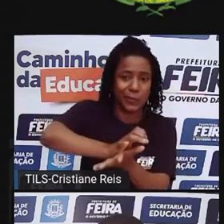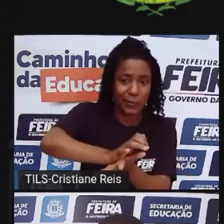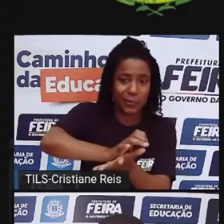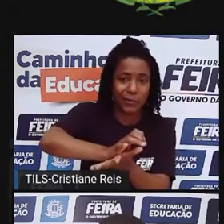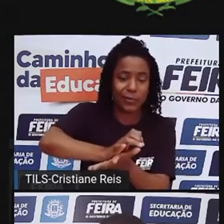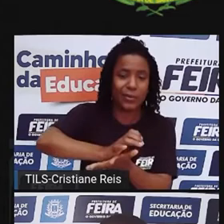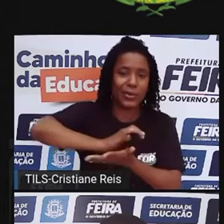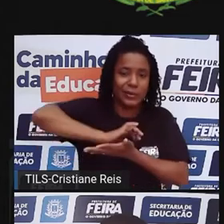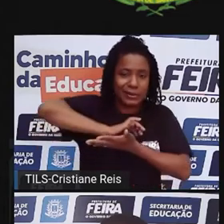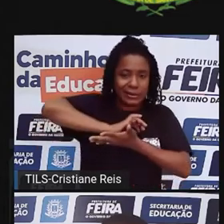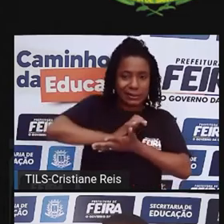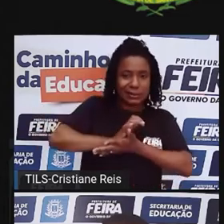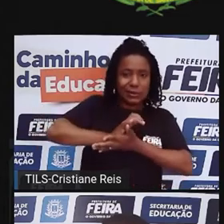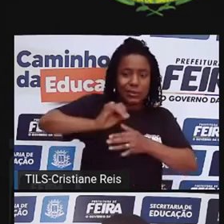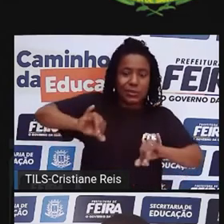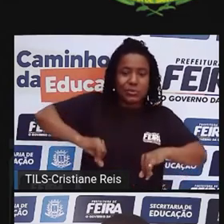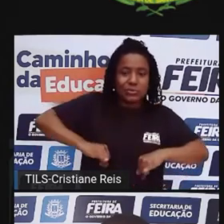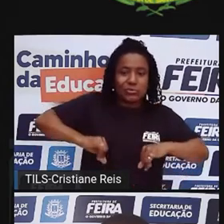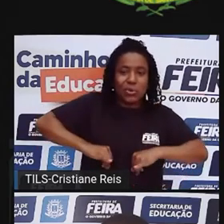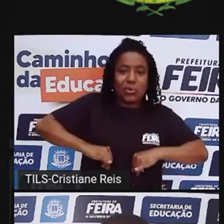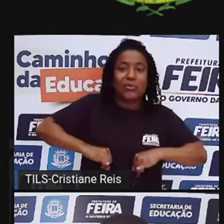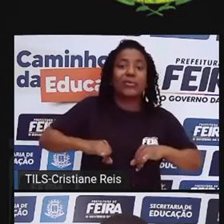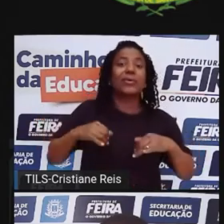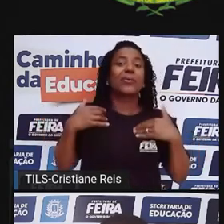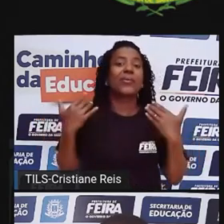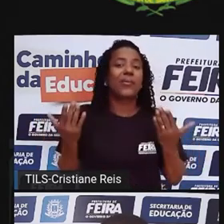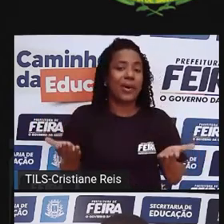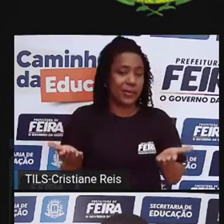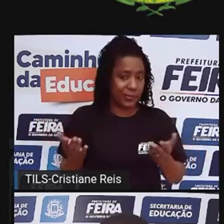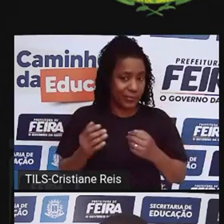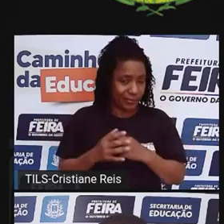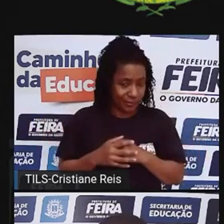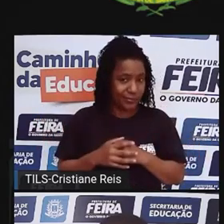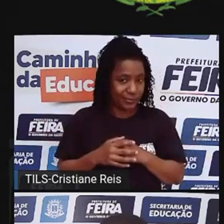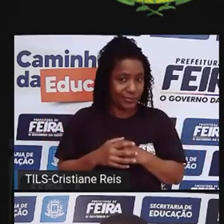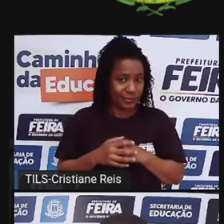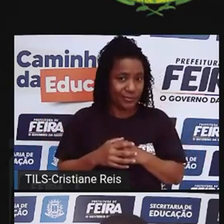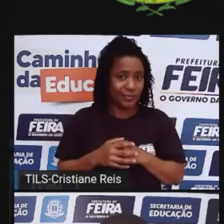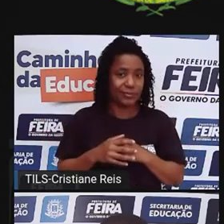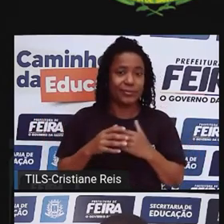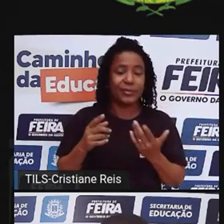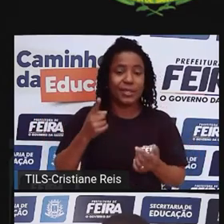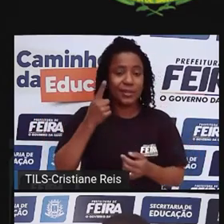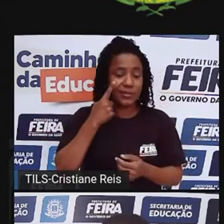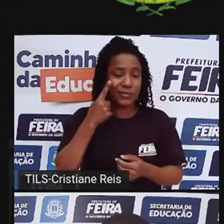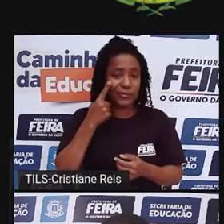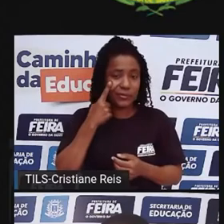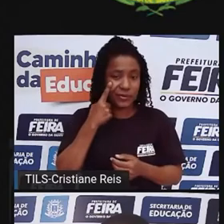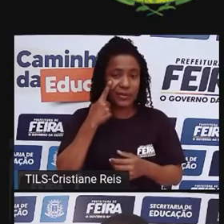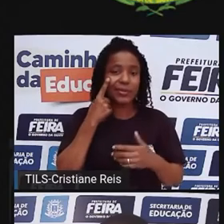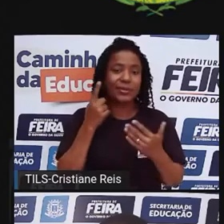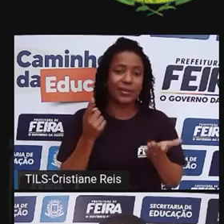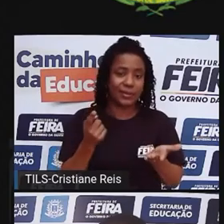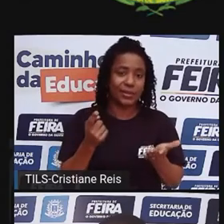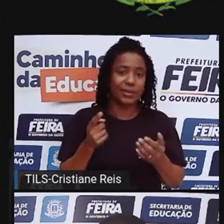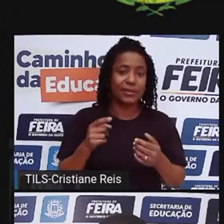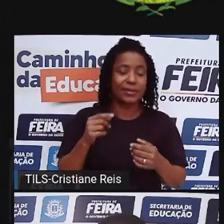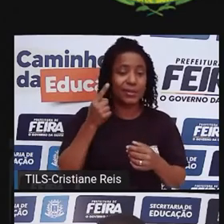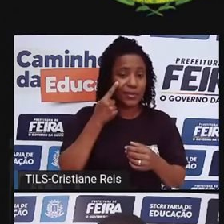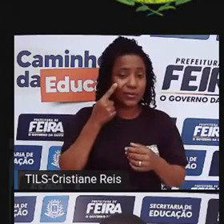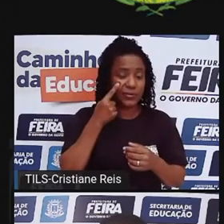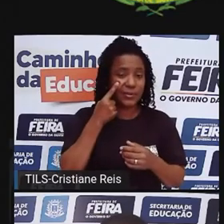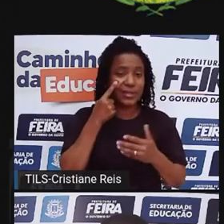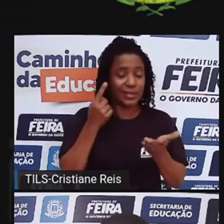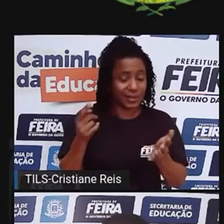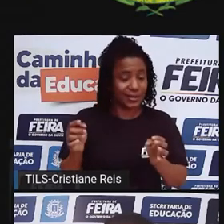quando eu sou oprimido? E o que eu posso fazer coletivamente, do ponto de vista coletivo mesmo, para que a gente reestruture